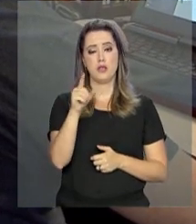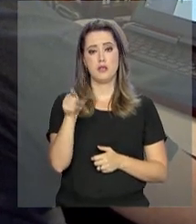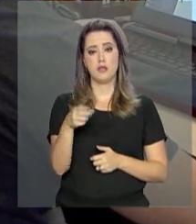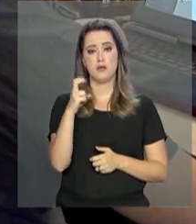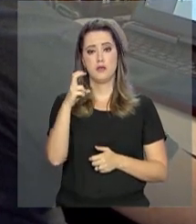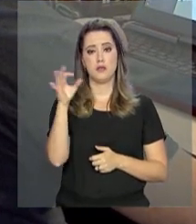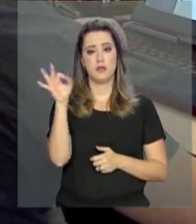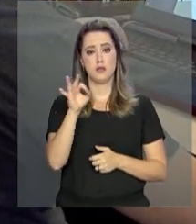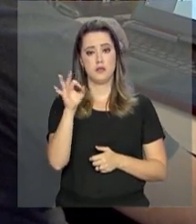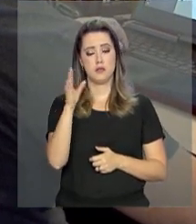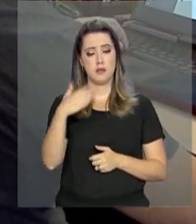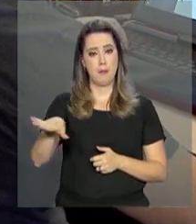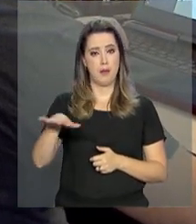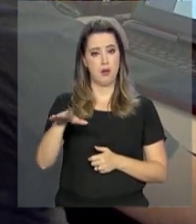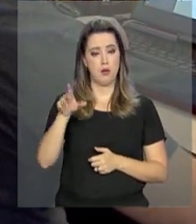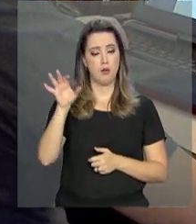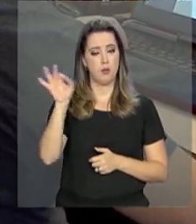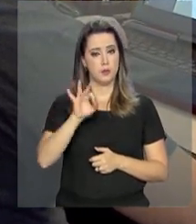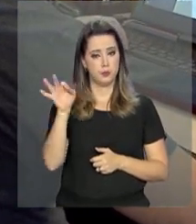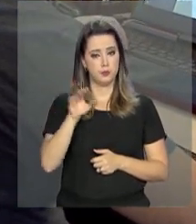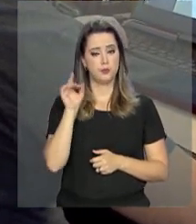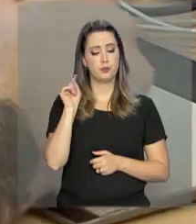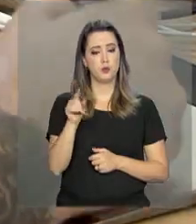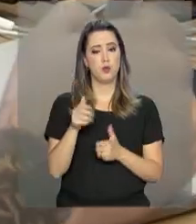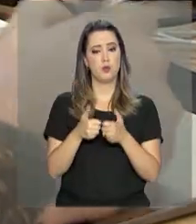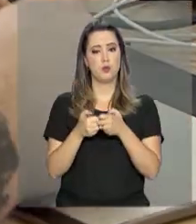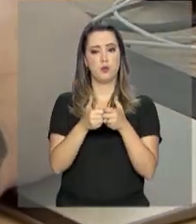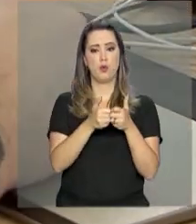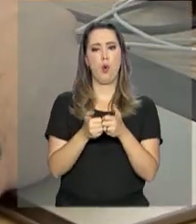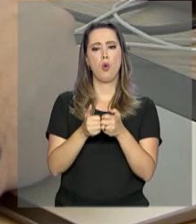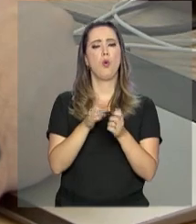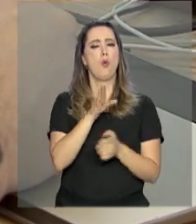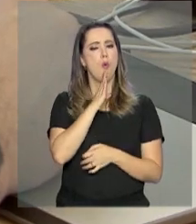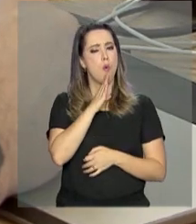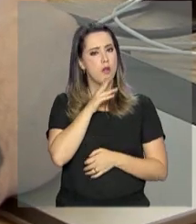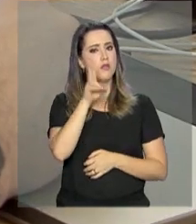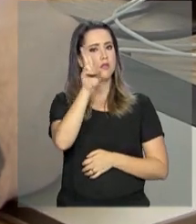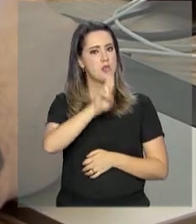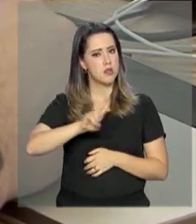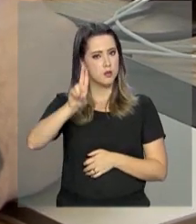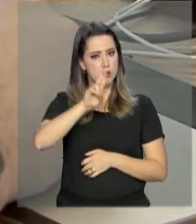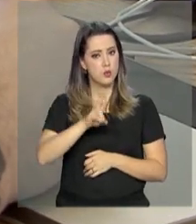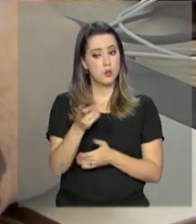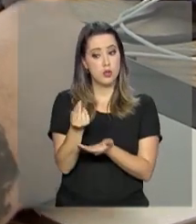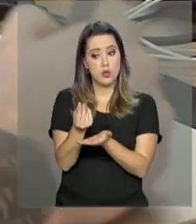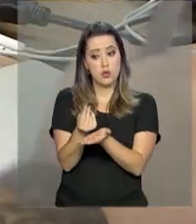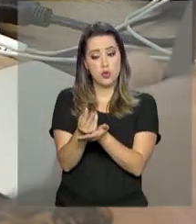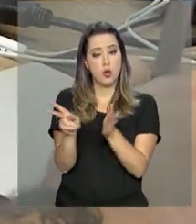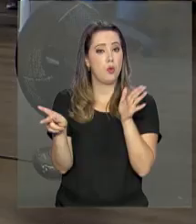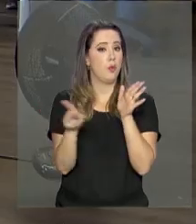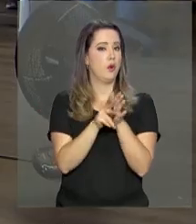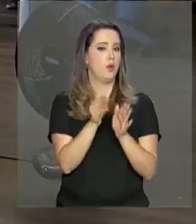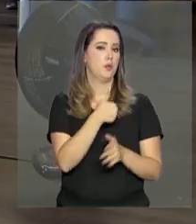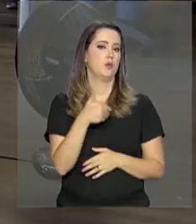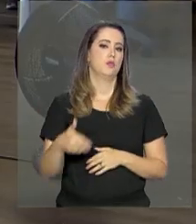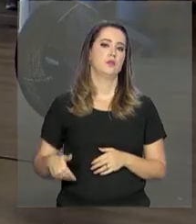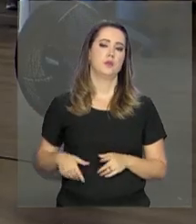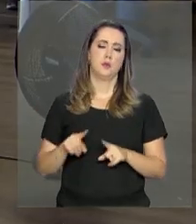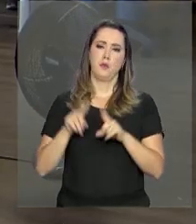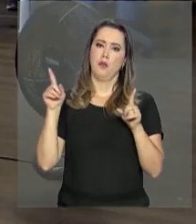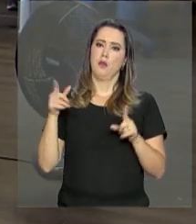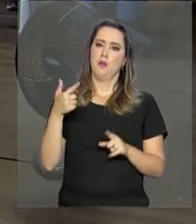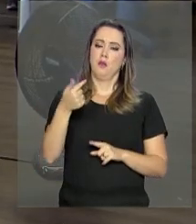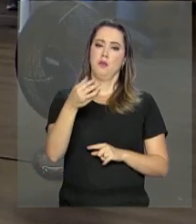das empresas que desenvolvem games no Brasil conhecem e utilizam incentivos públicos. Mais de